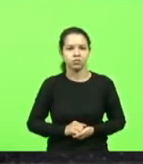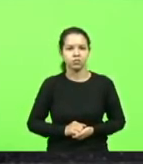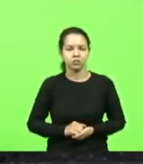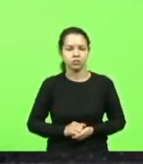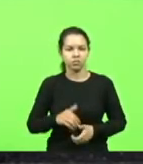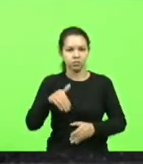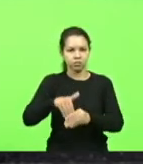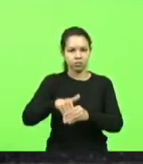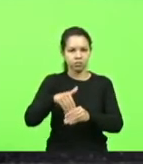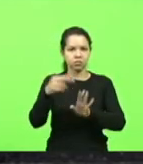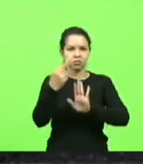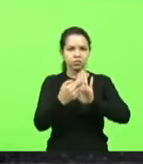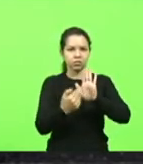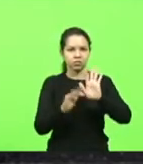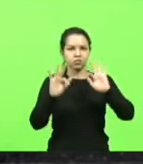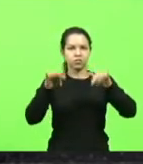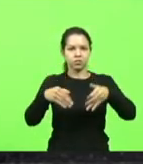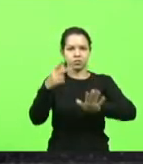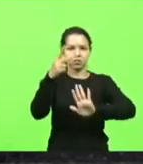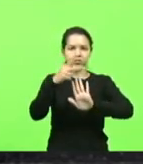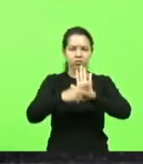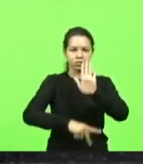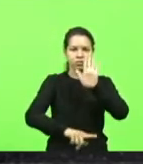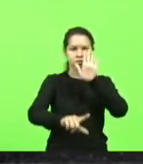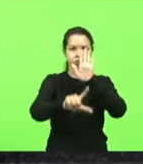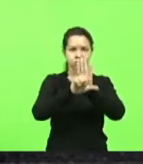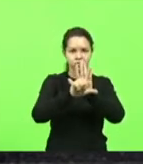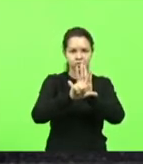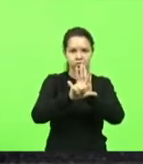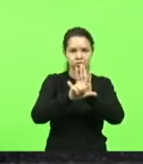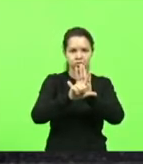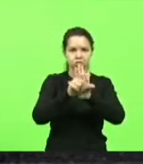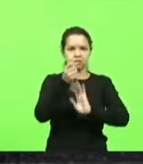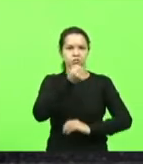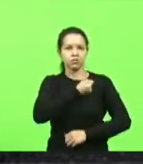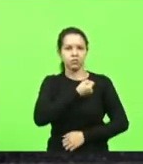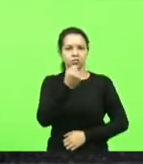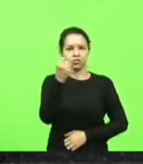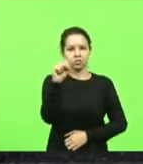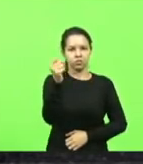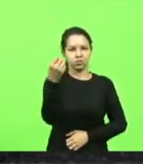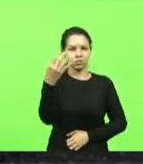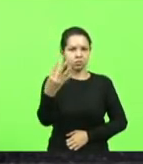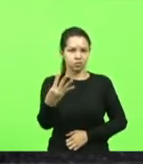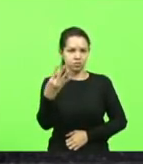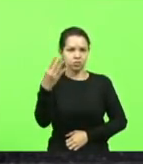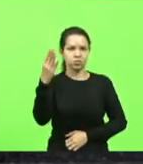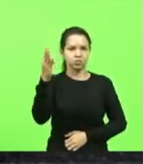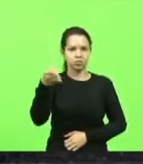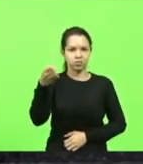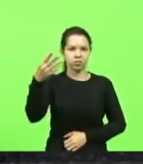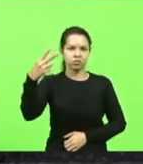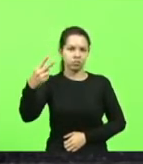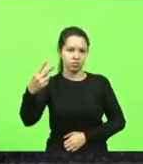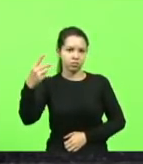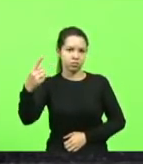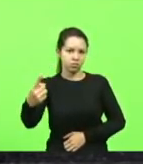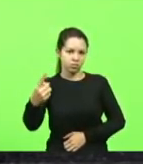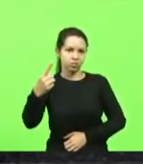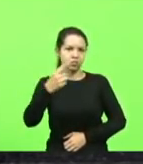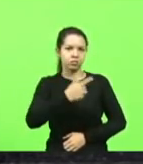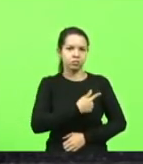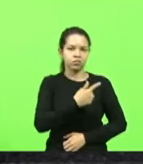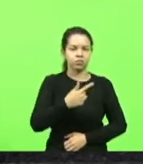Votação da redação final do projeto de lei número 84.9 2021. Governador, do